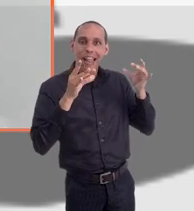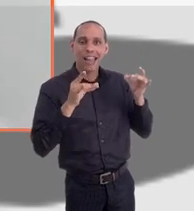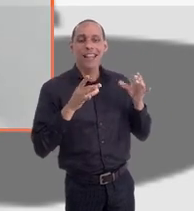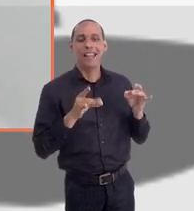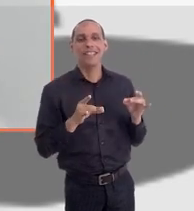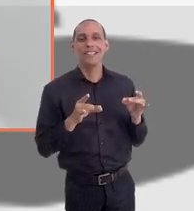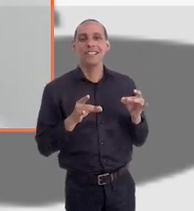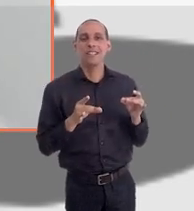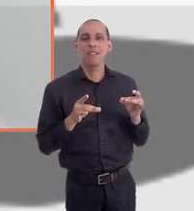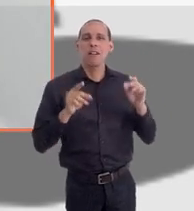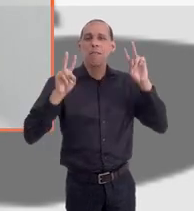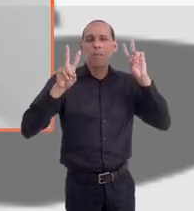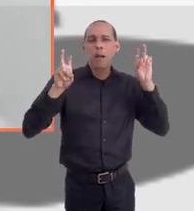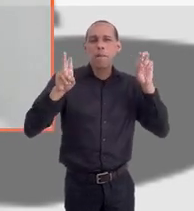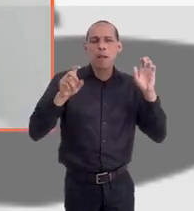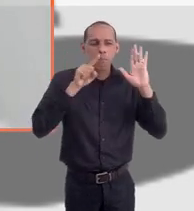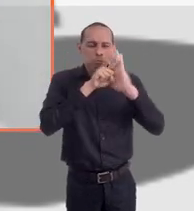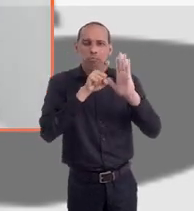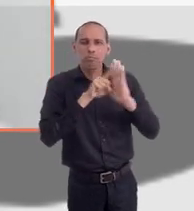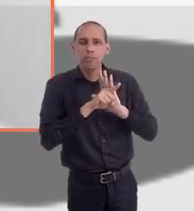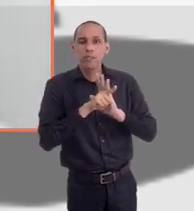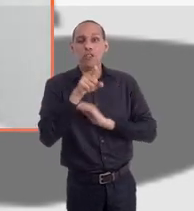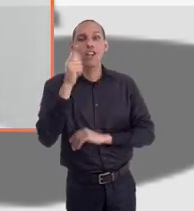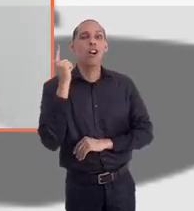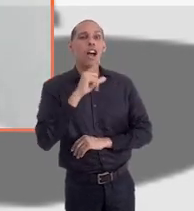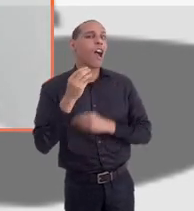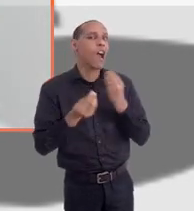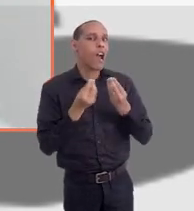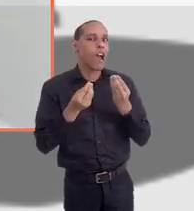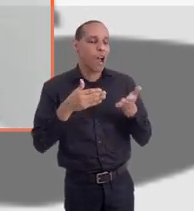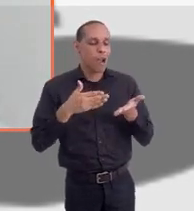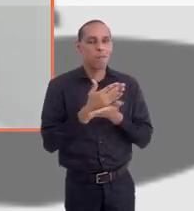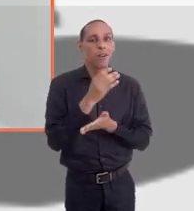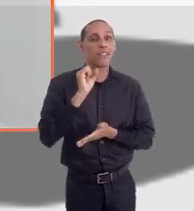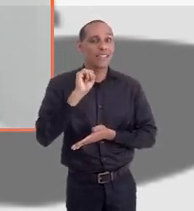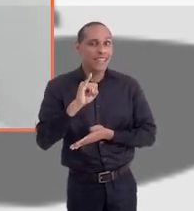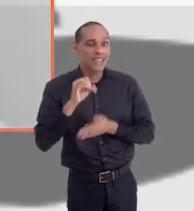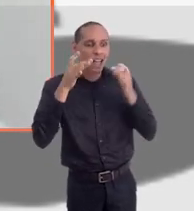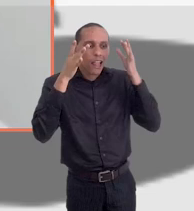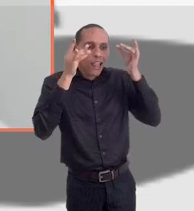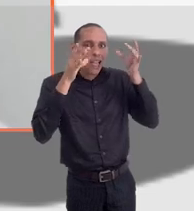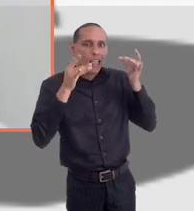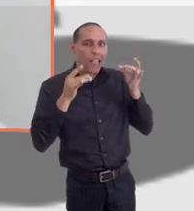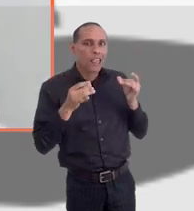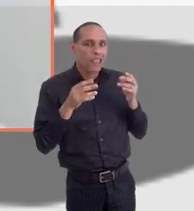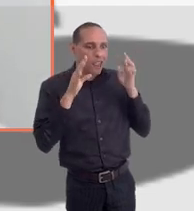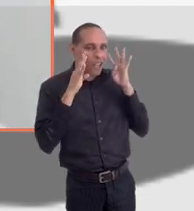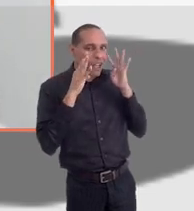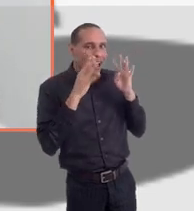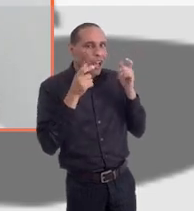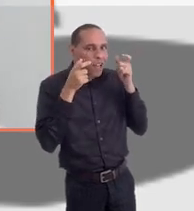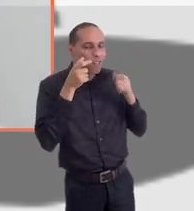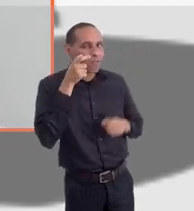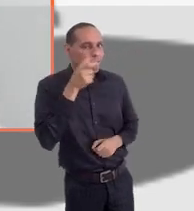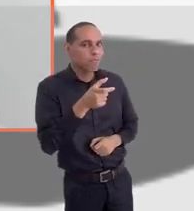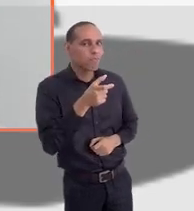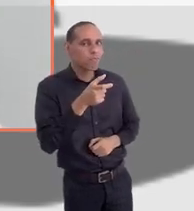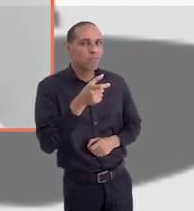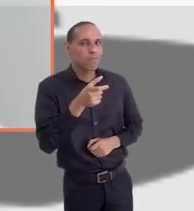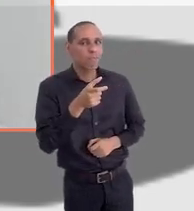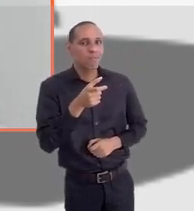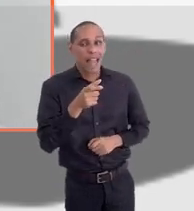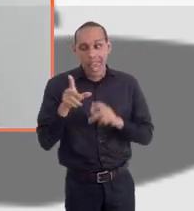essas questões vão fazer com que você seja aprovado nos detalhes, não vai vir em um grau de dificuldade igual a de inspetor, um pouquinho